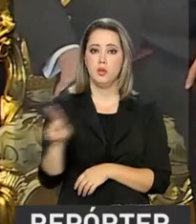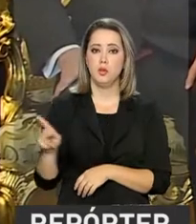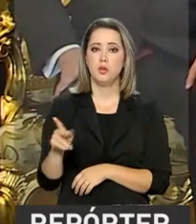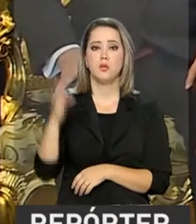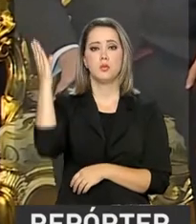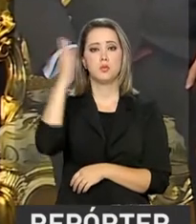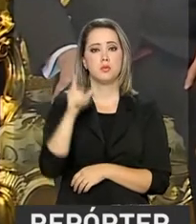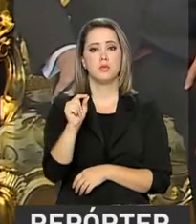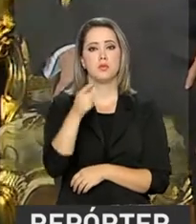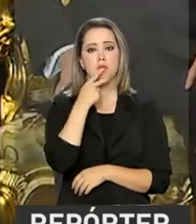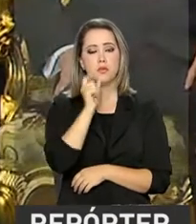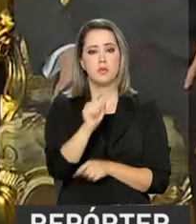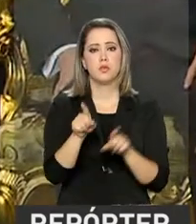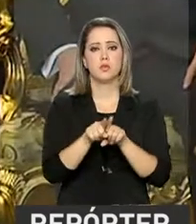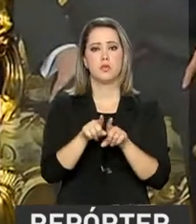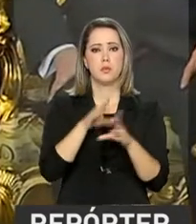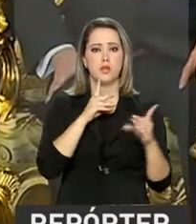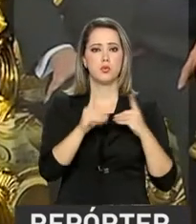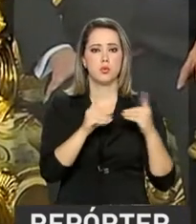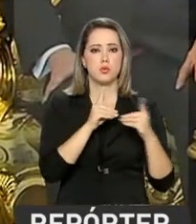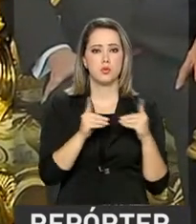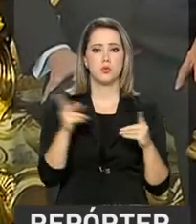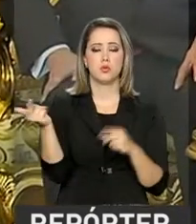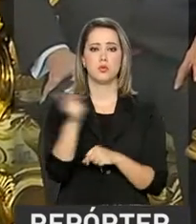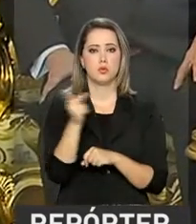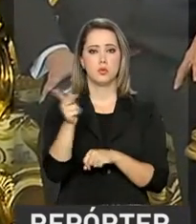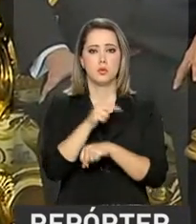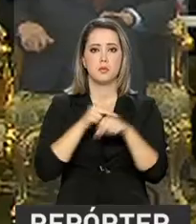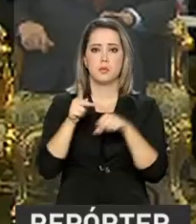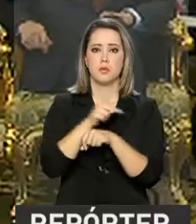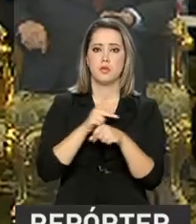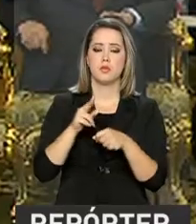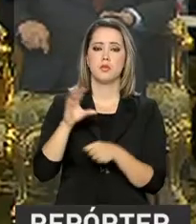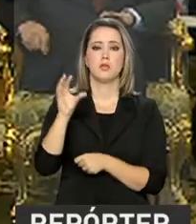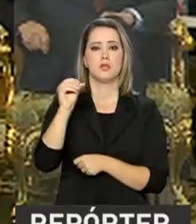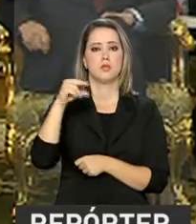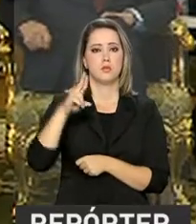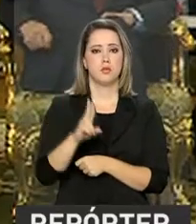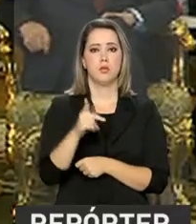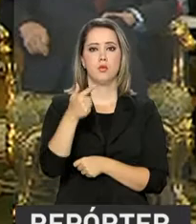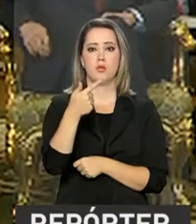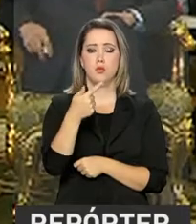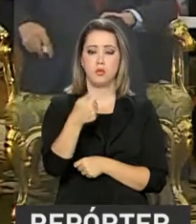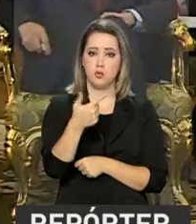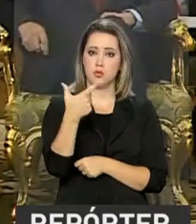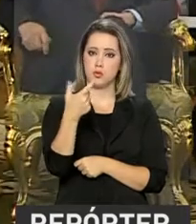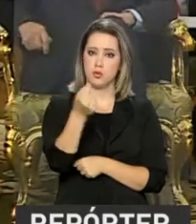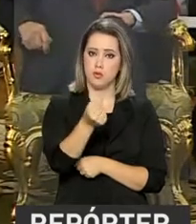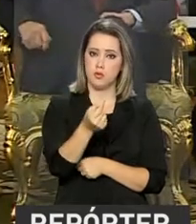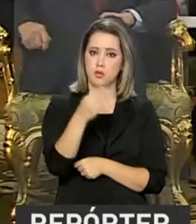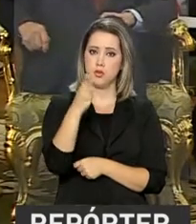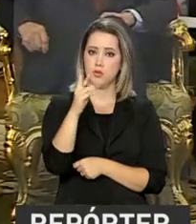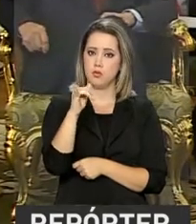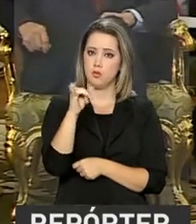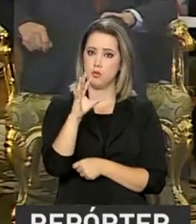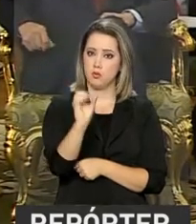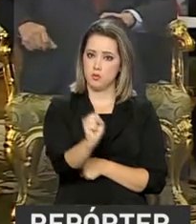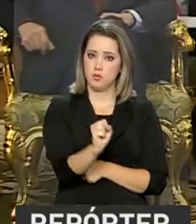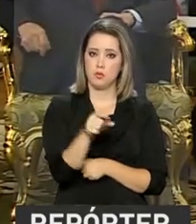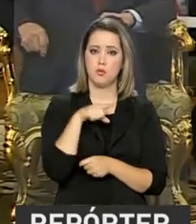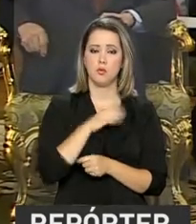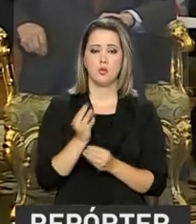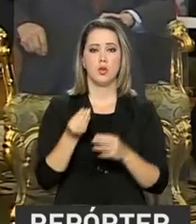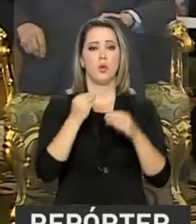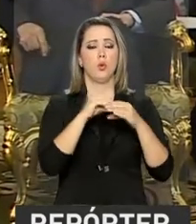brasileiro ressaltou ainda o diálogo dos dois países nas Nações Unidas, no G20 e no BRICS, grupo que inclui ainda China,